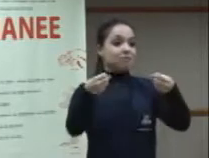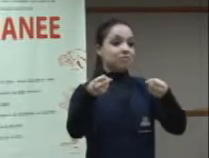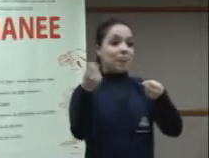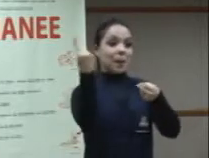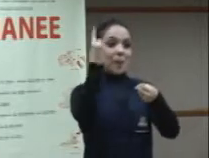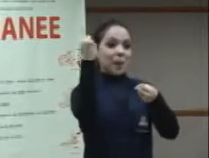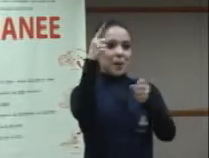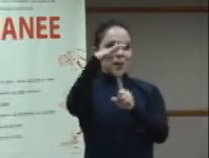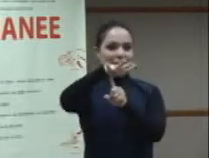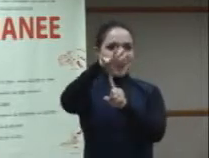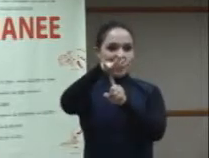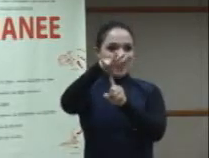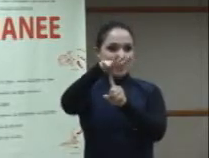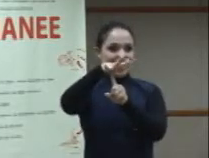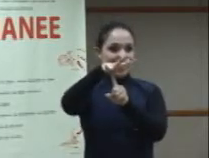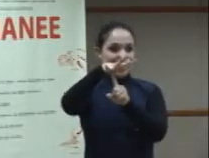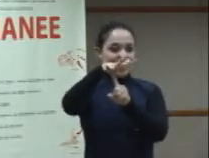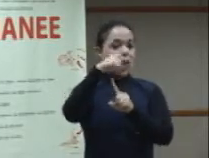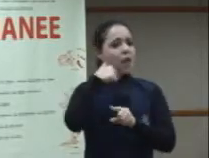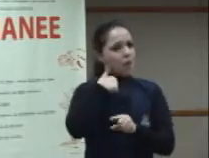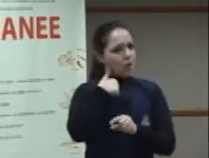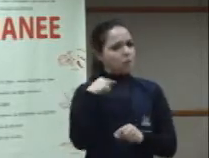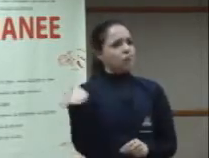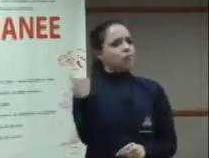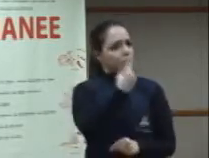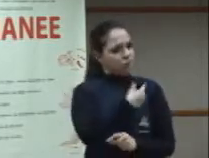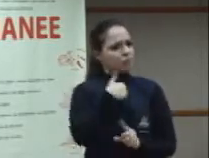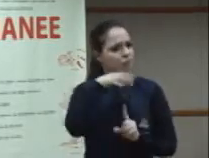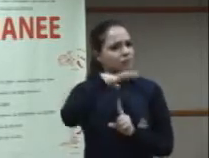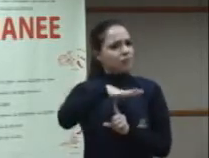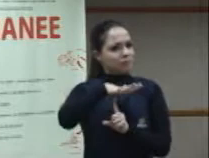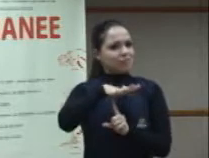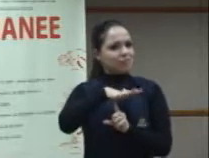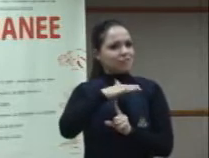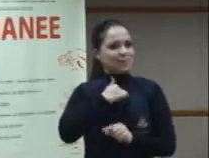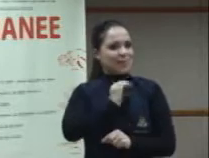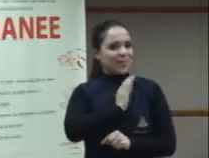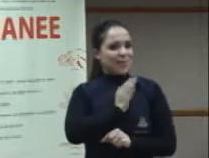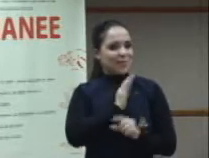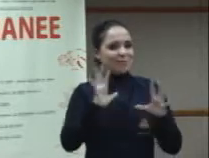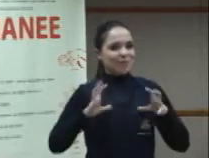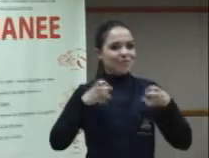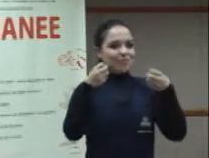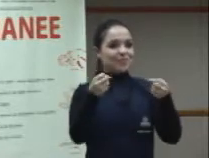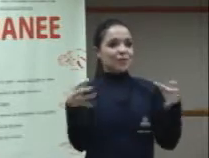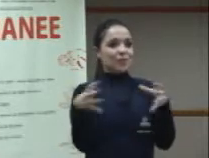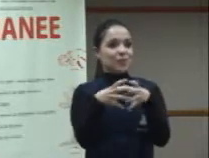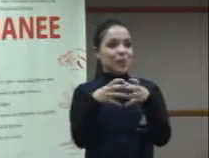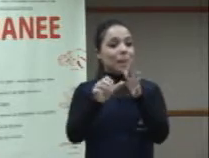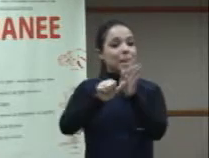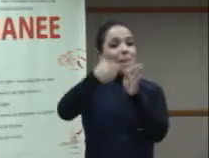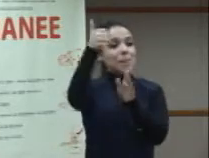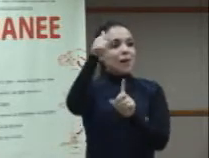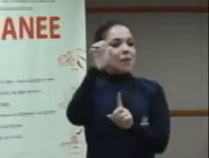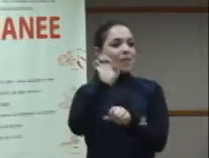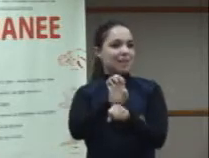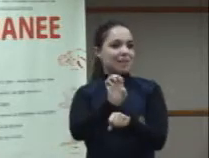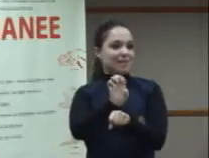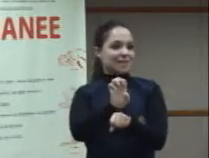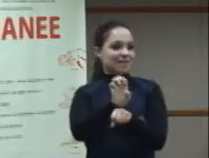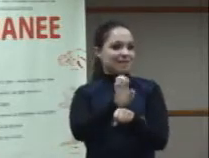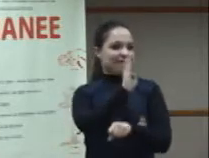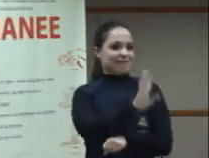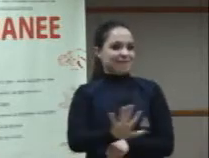muitos... Eu me coloco nós porque eu me sinto paranaense de coração. Então, nós estamos à frente de muitos estados do